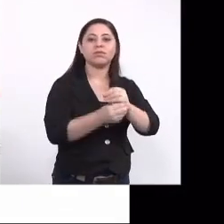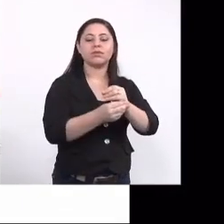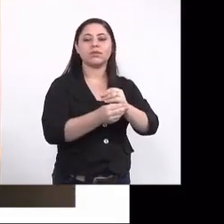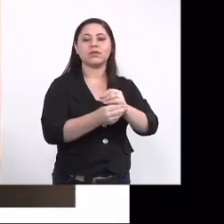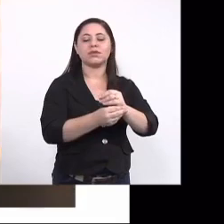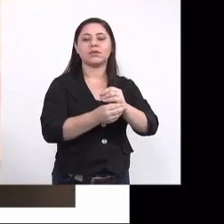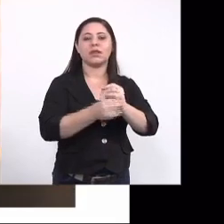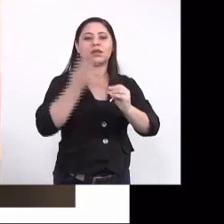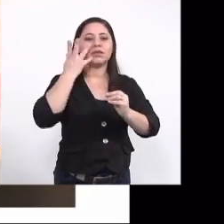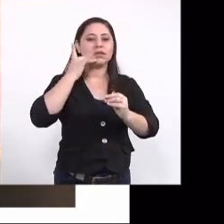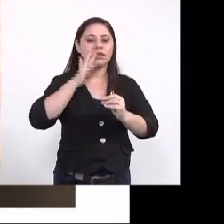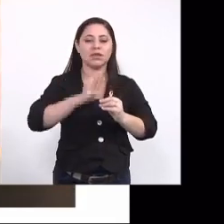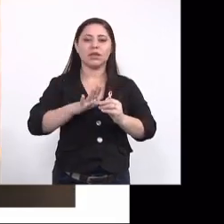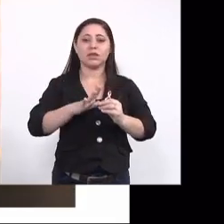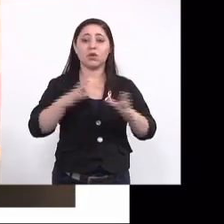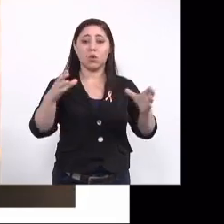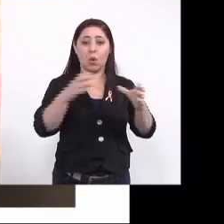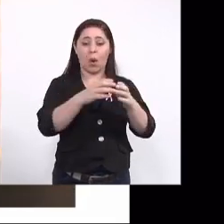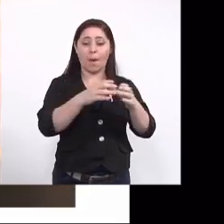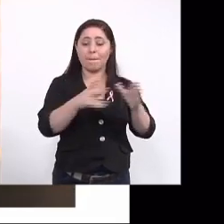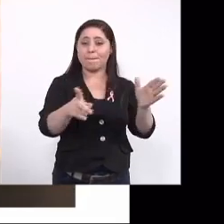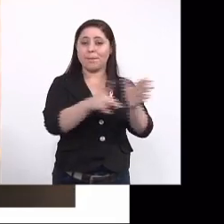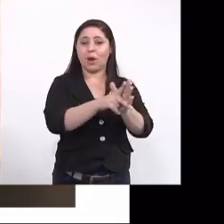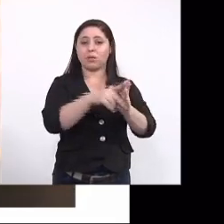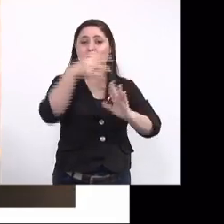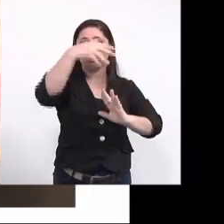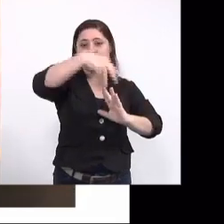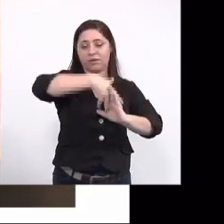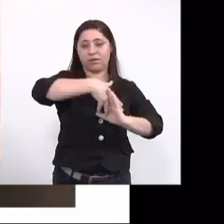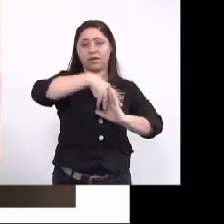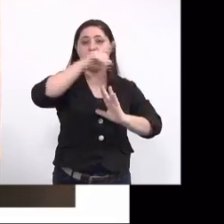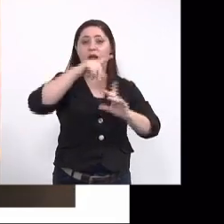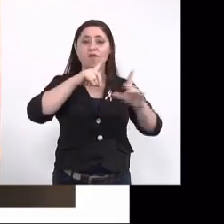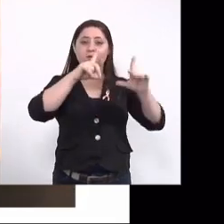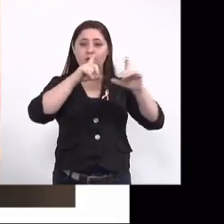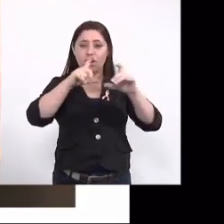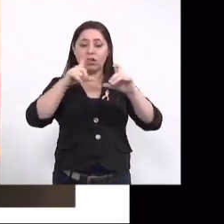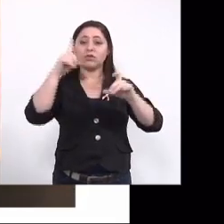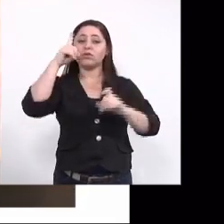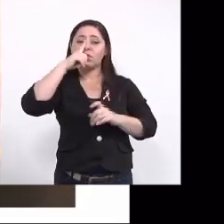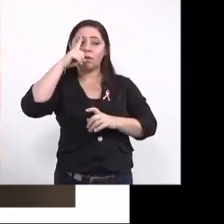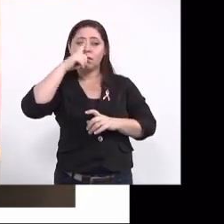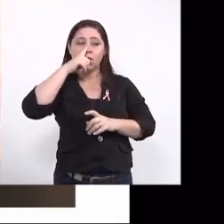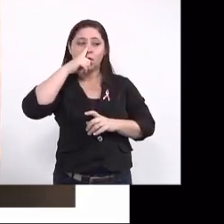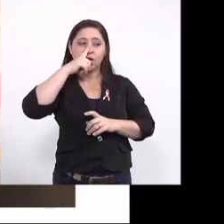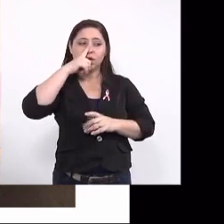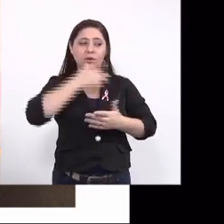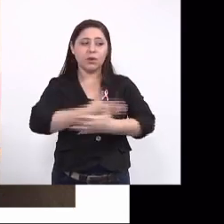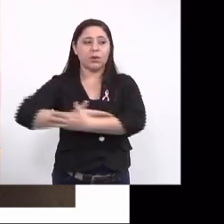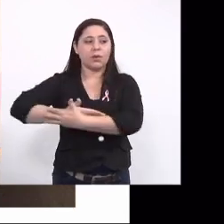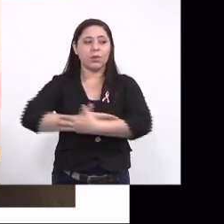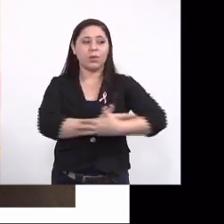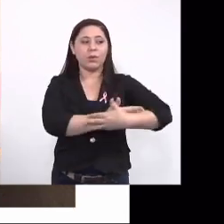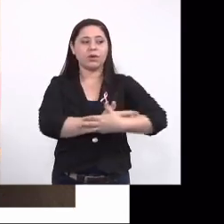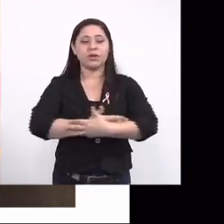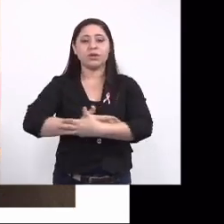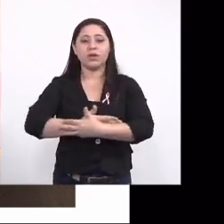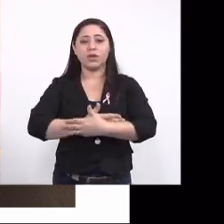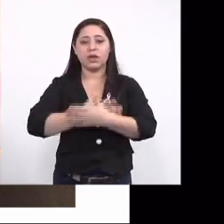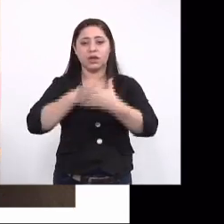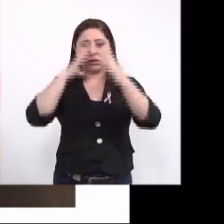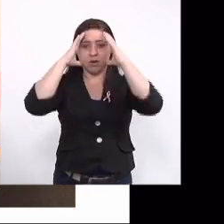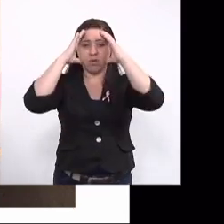crianças em um ambulatório lá na UFMS. E aqui é uma foto de uma mãe com a sua criança com